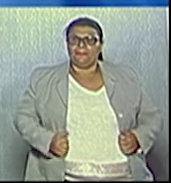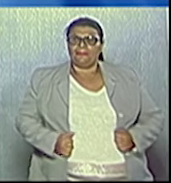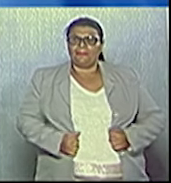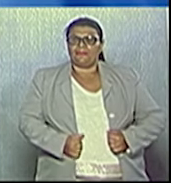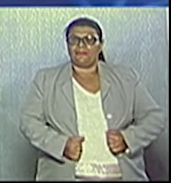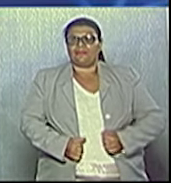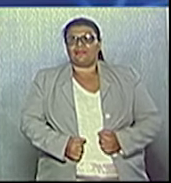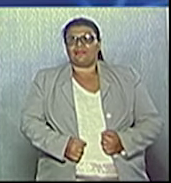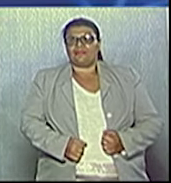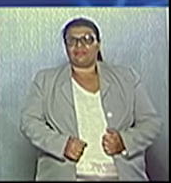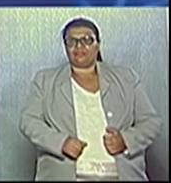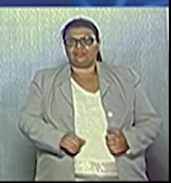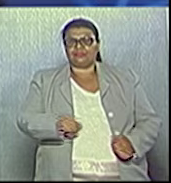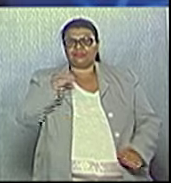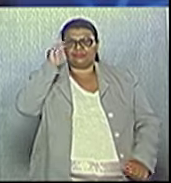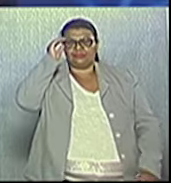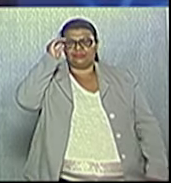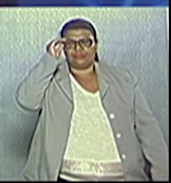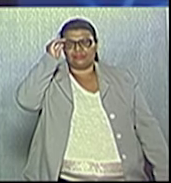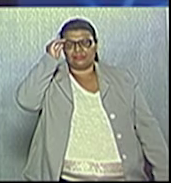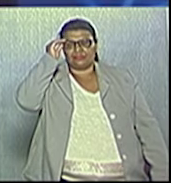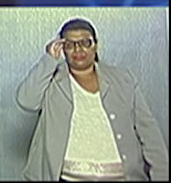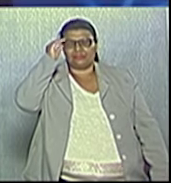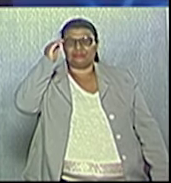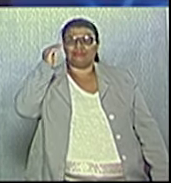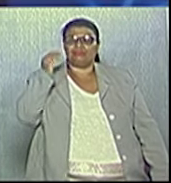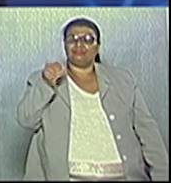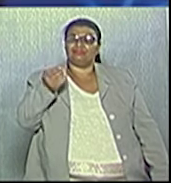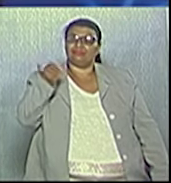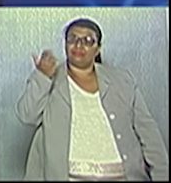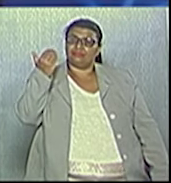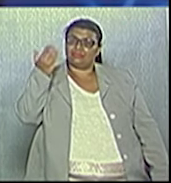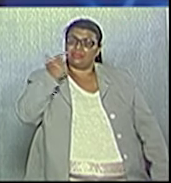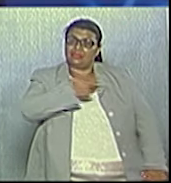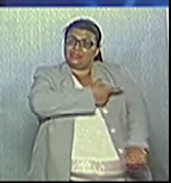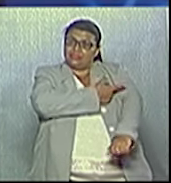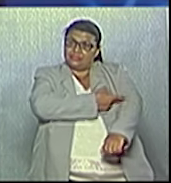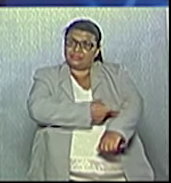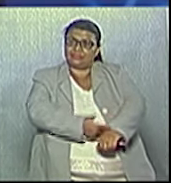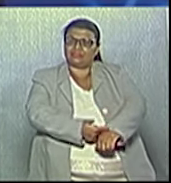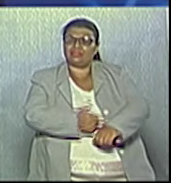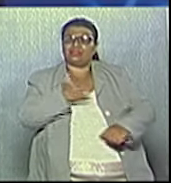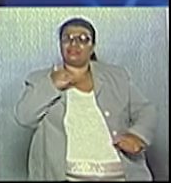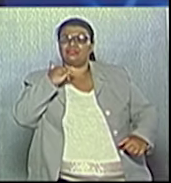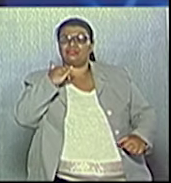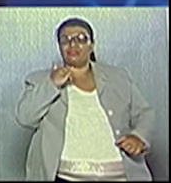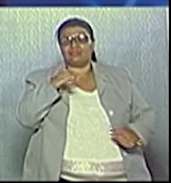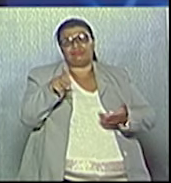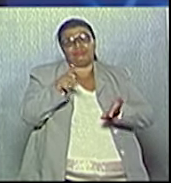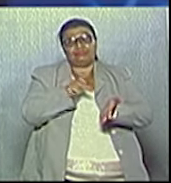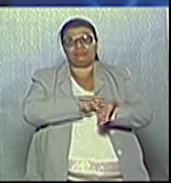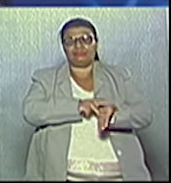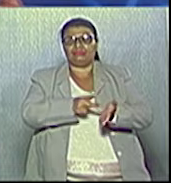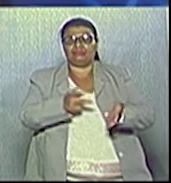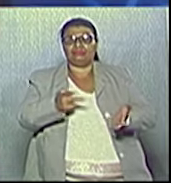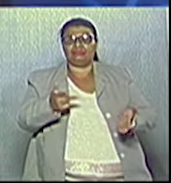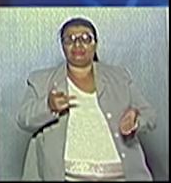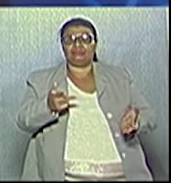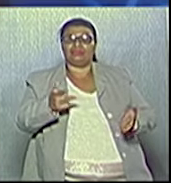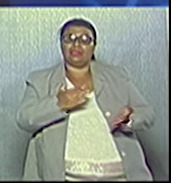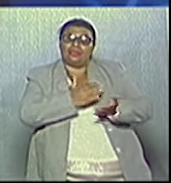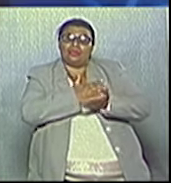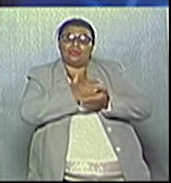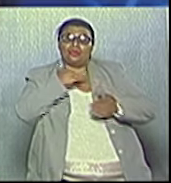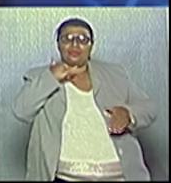Maurício Raca. só, antes de entrar na questão da educação, é que na verdade, como eu